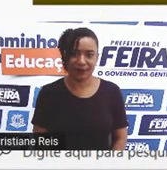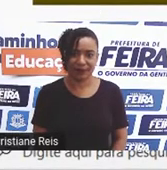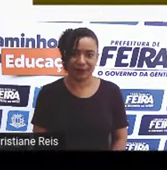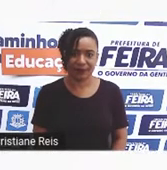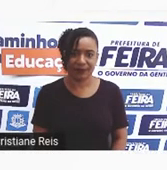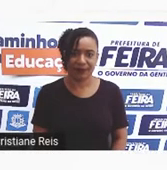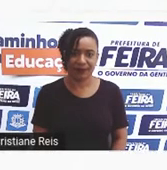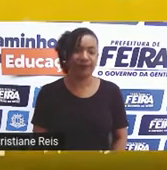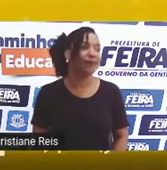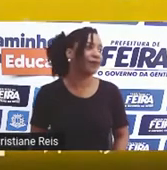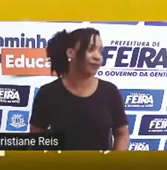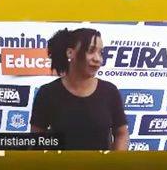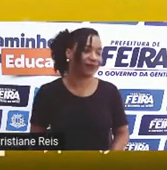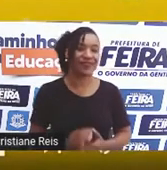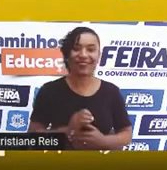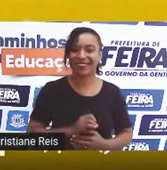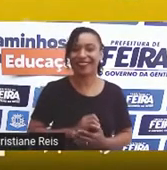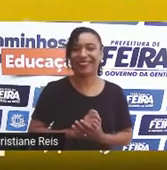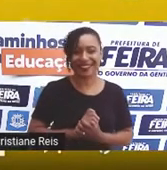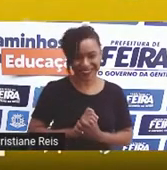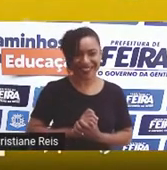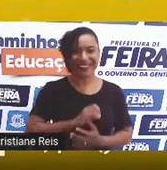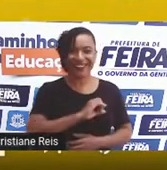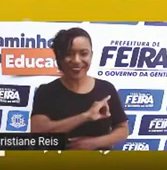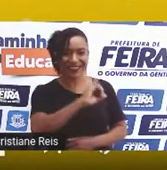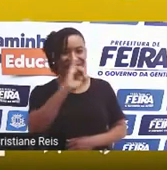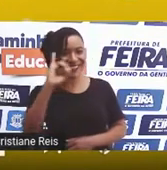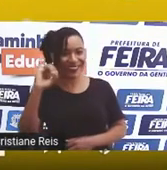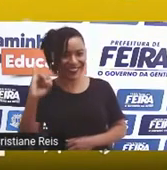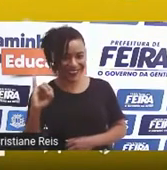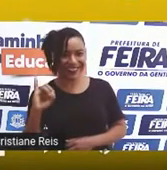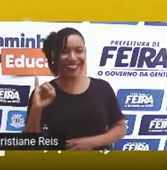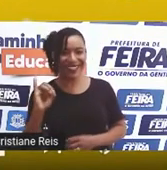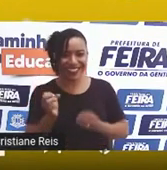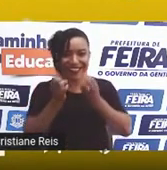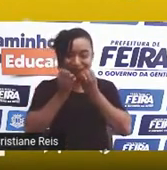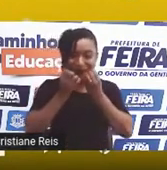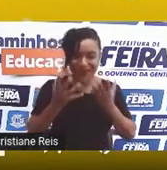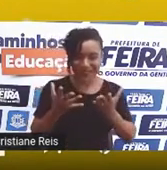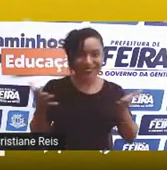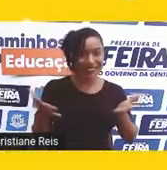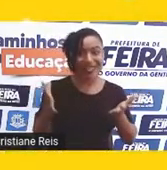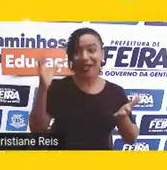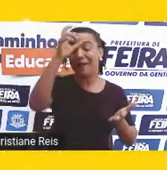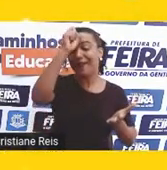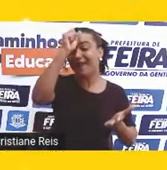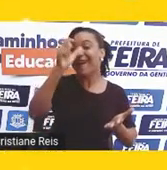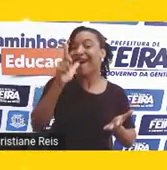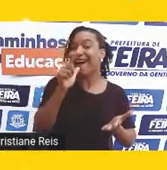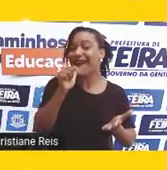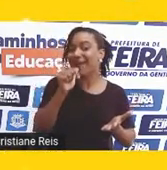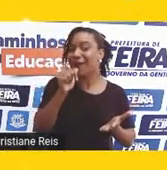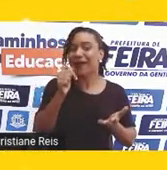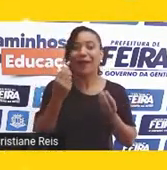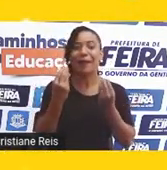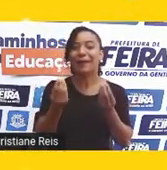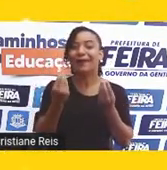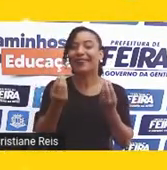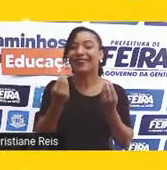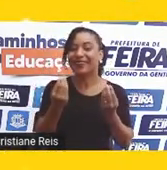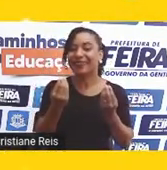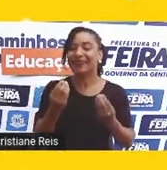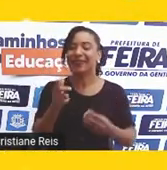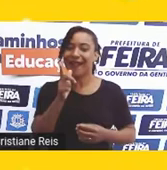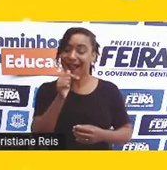Olá! Hoje nós iremos falar sobre a água. A água é